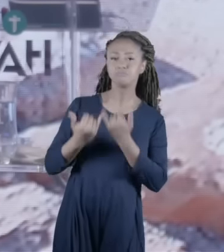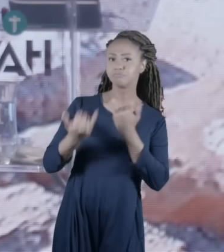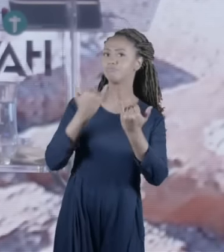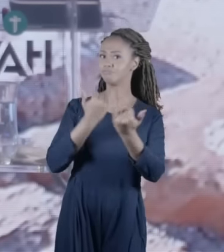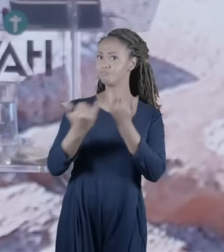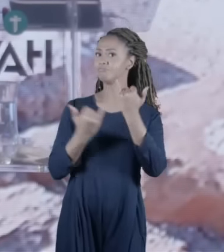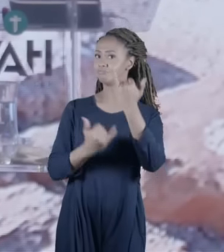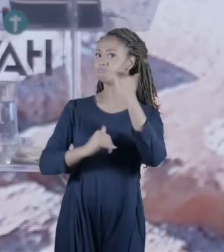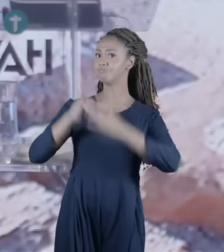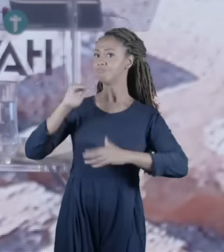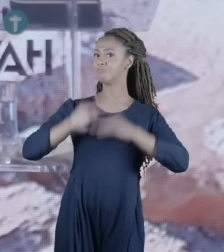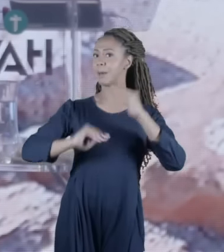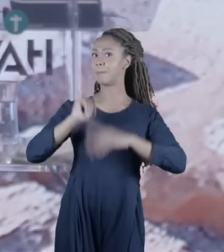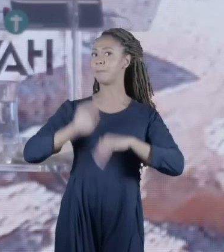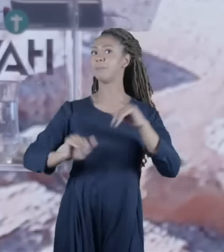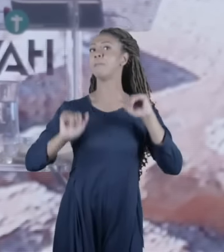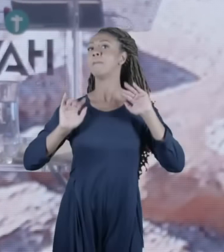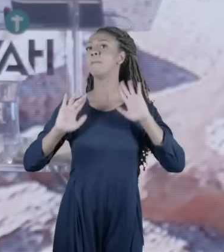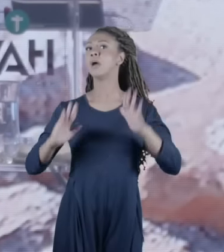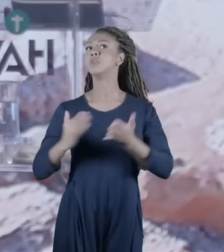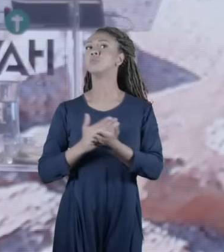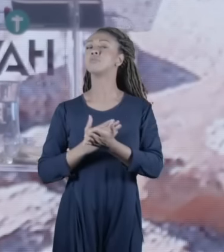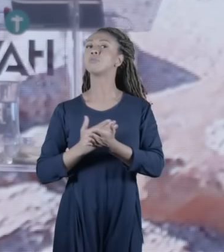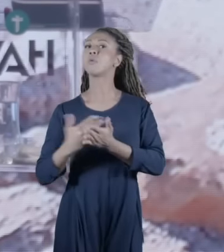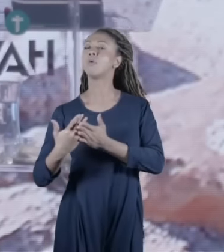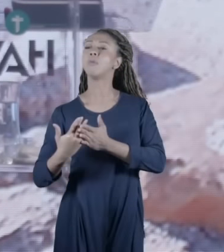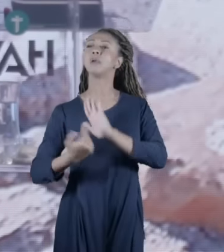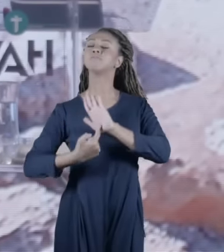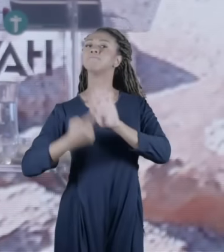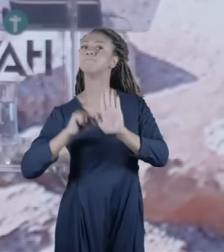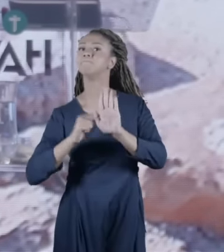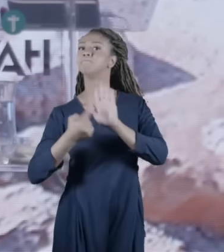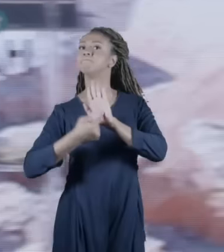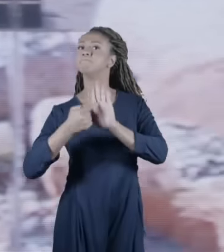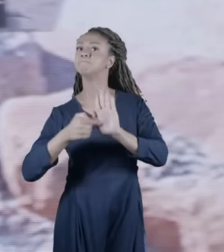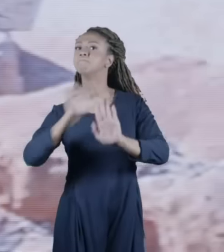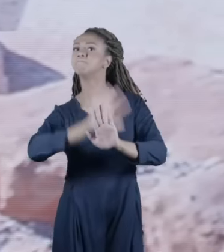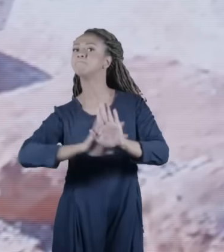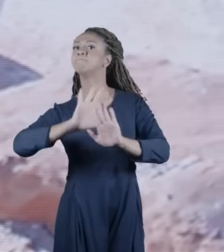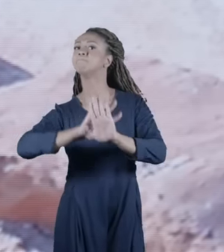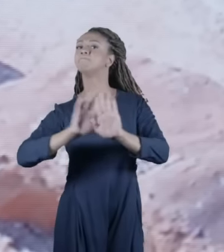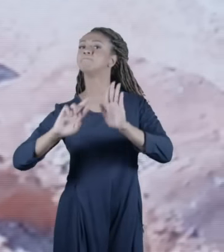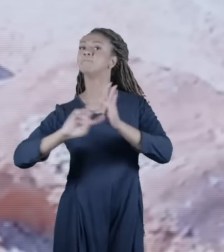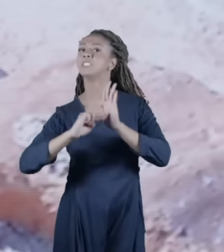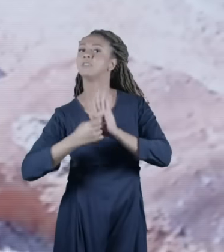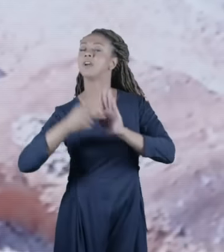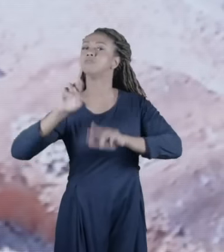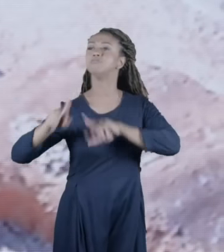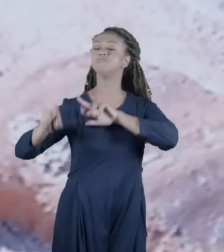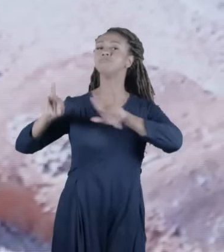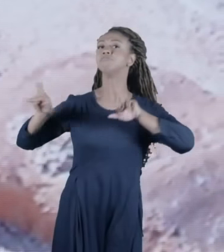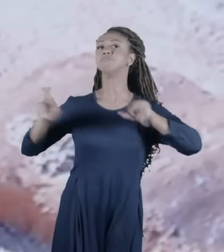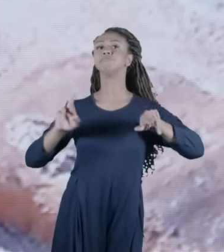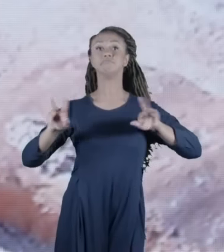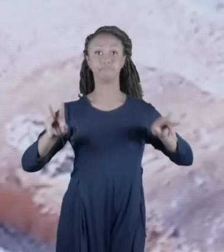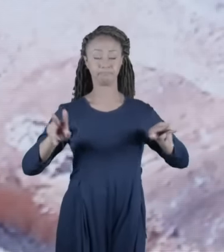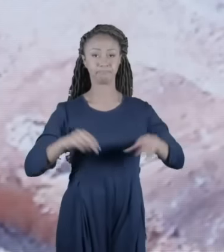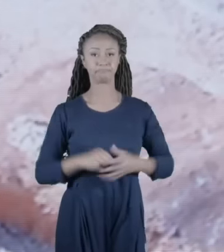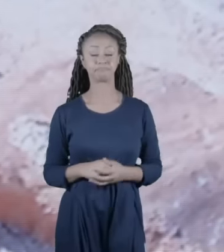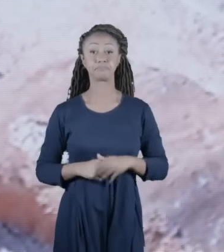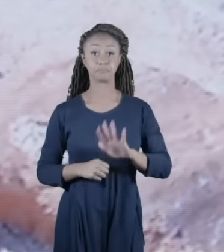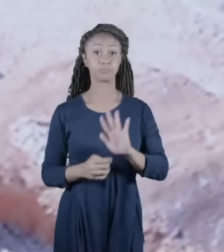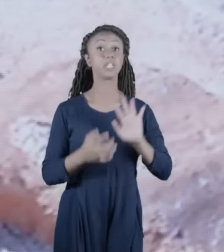mas que elas começam a ganhar significados um pouco diferentes então Jesus